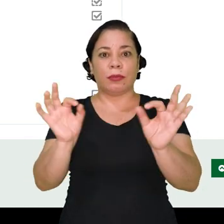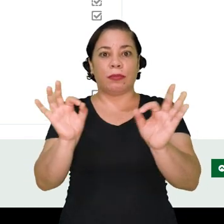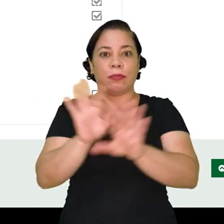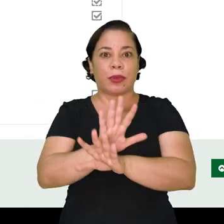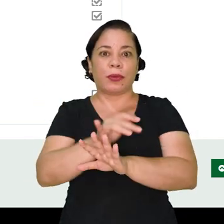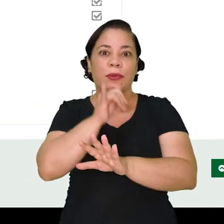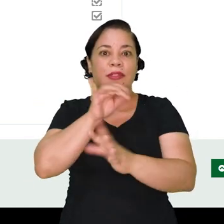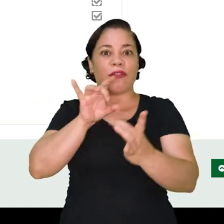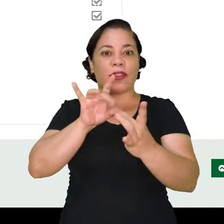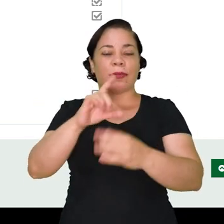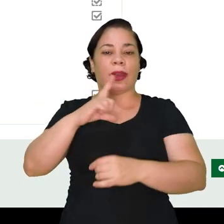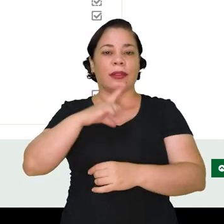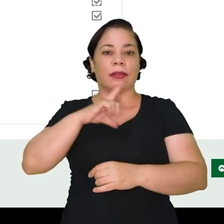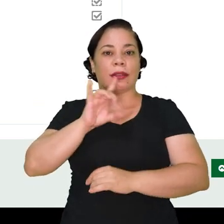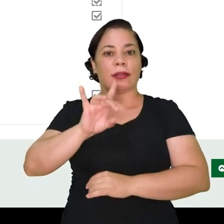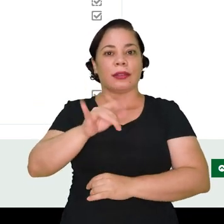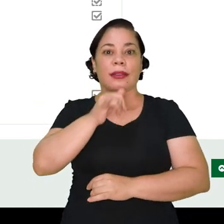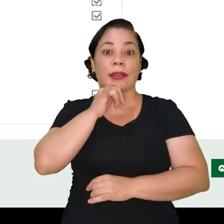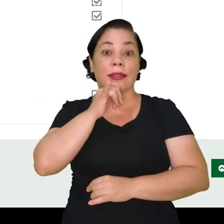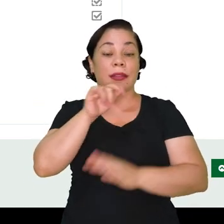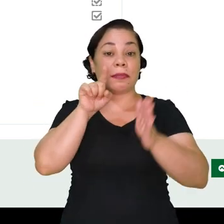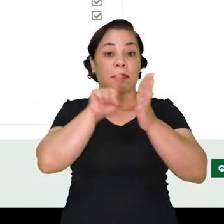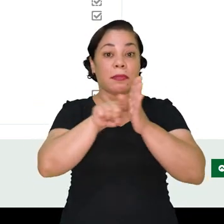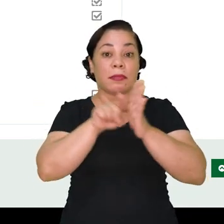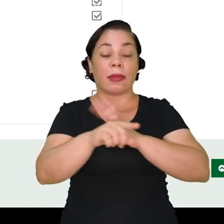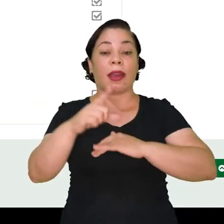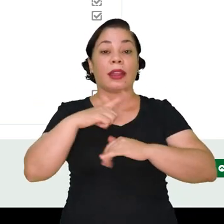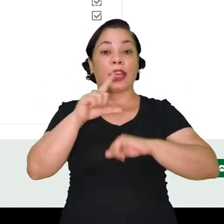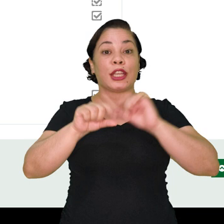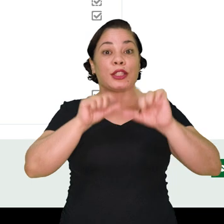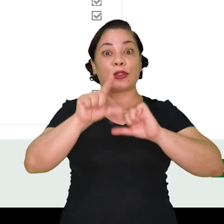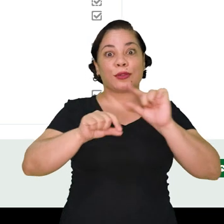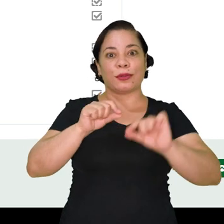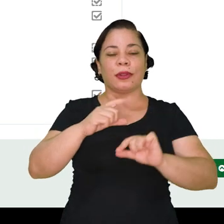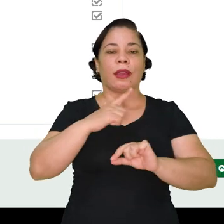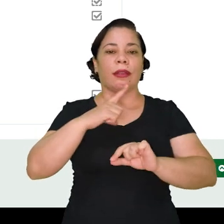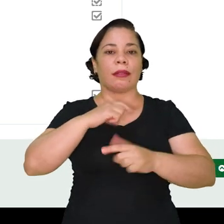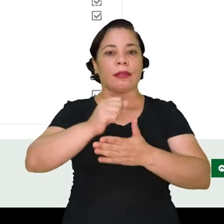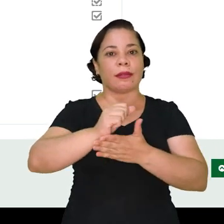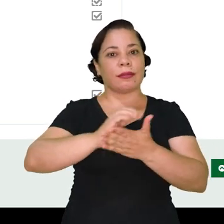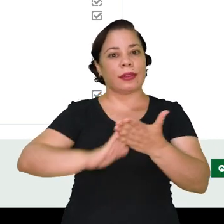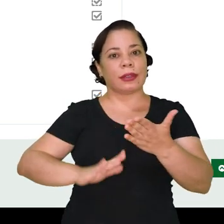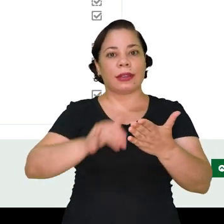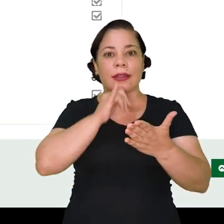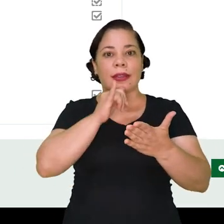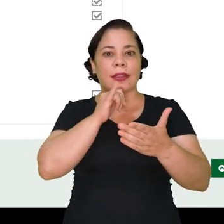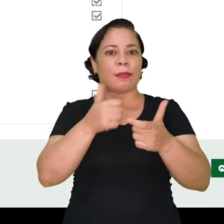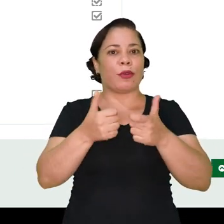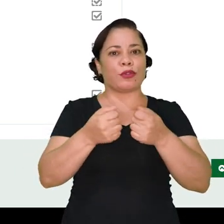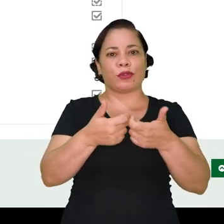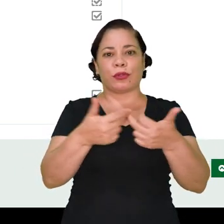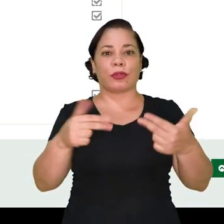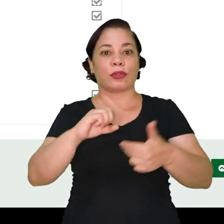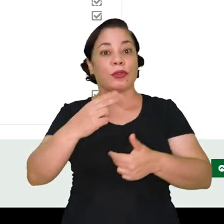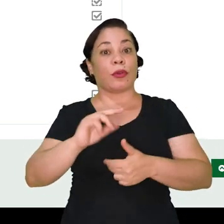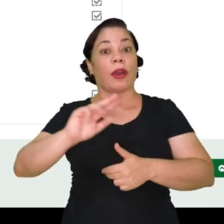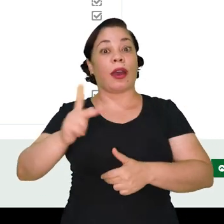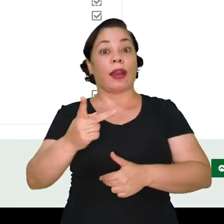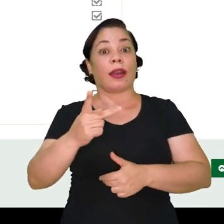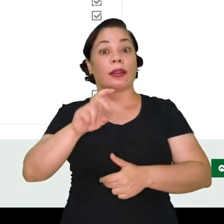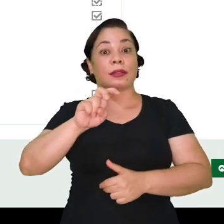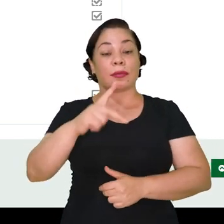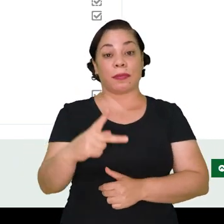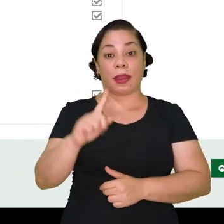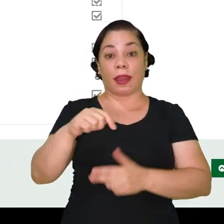exemplo, questionário que só tem questão de múltipla escolha e atividades como jogos ou